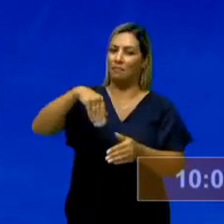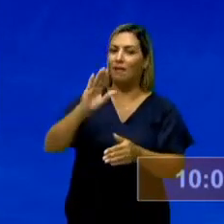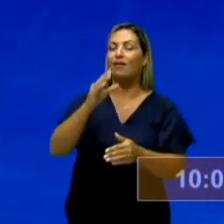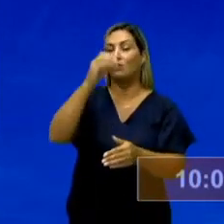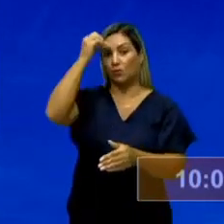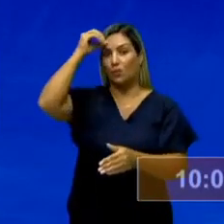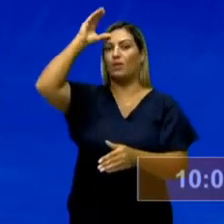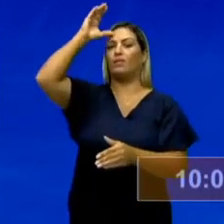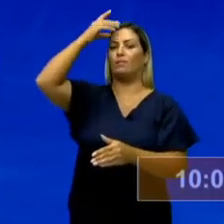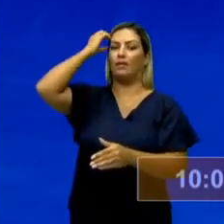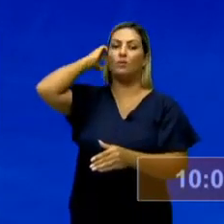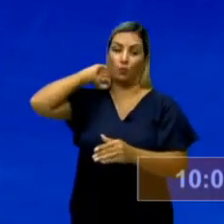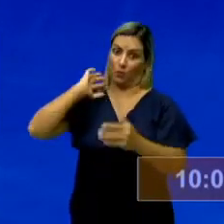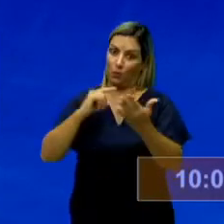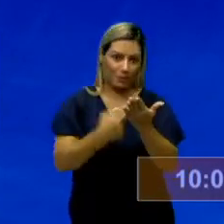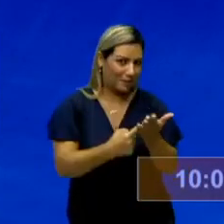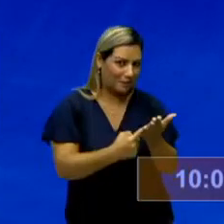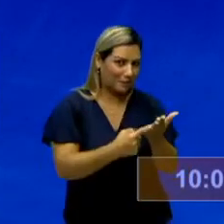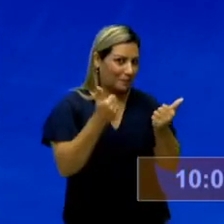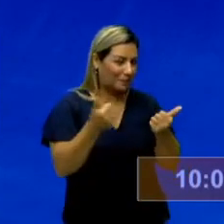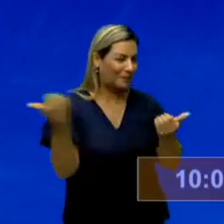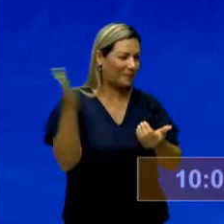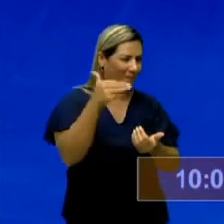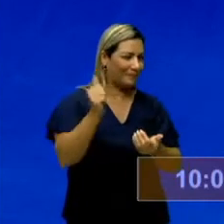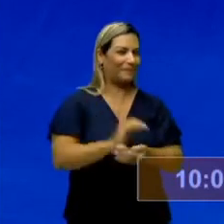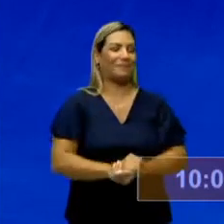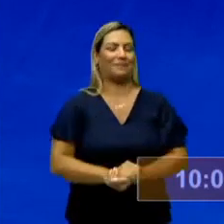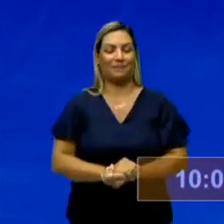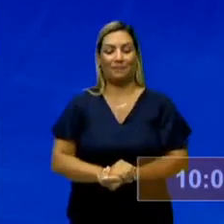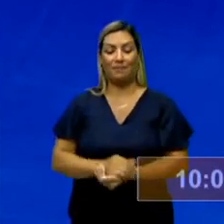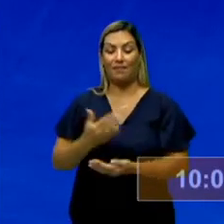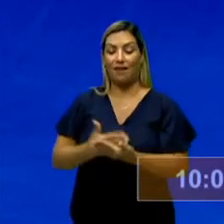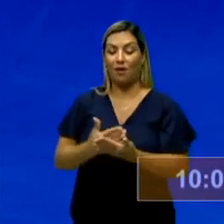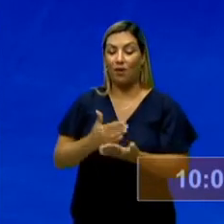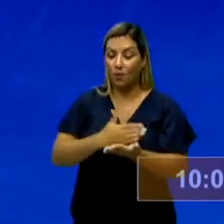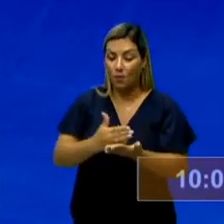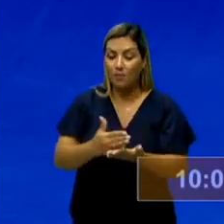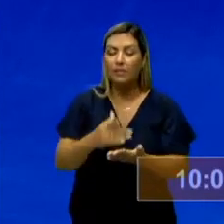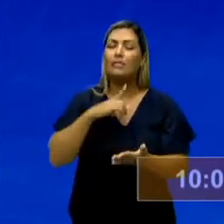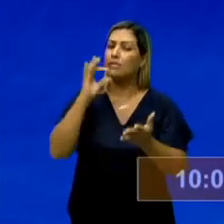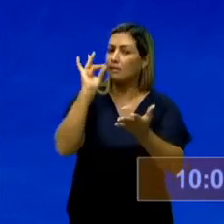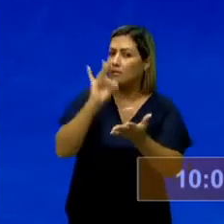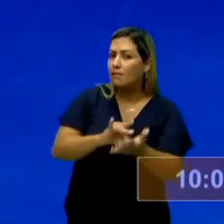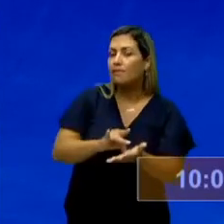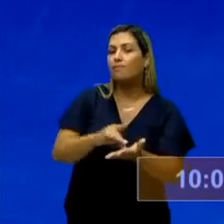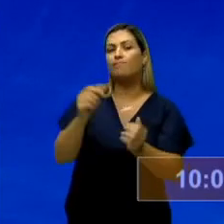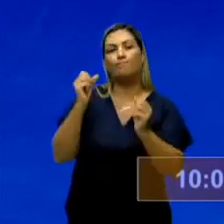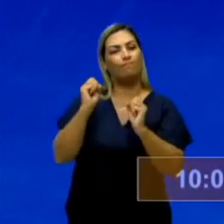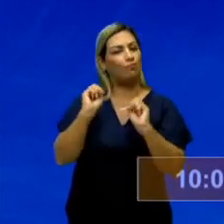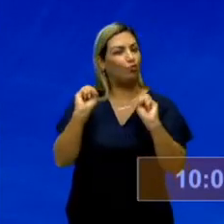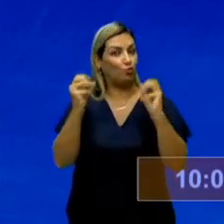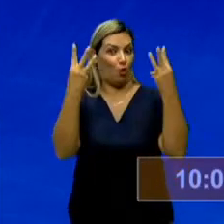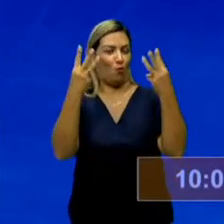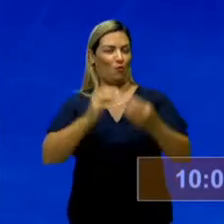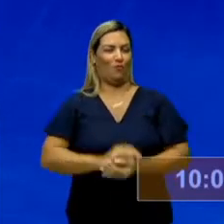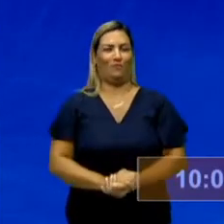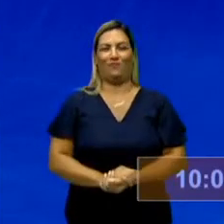conhecimento. Combinado? Vem comigo, vamos para a nossa aula, que eu tenho certeza que vai ser show de bola.